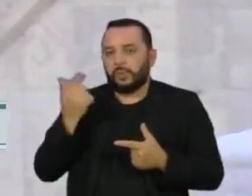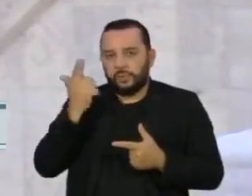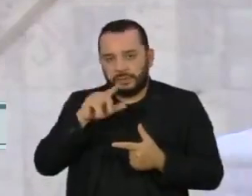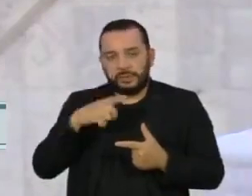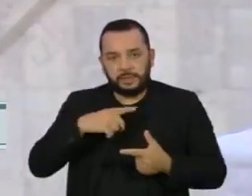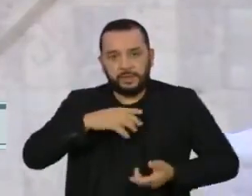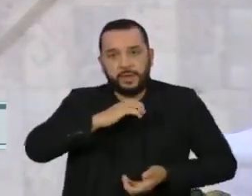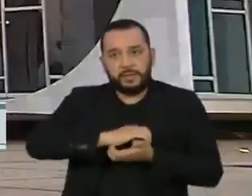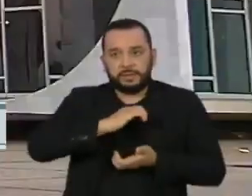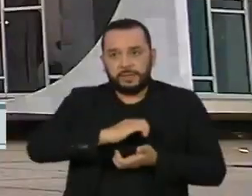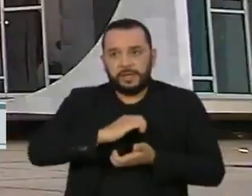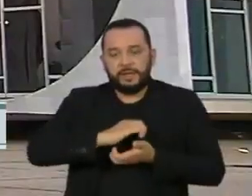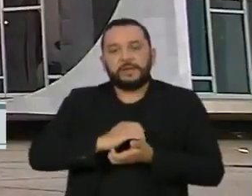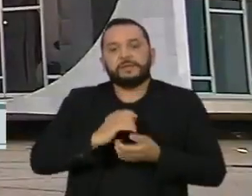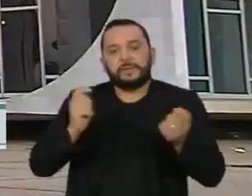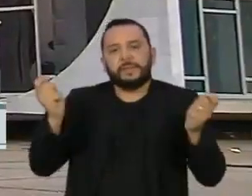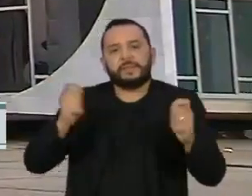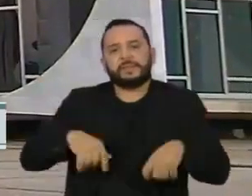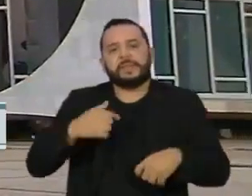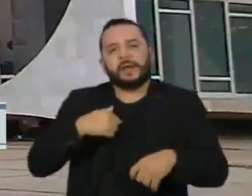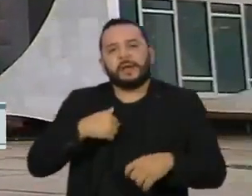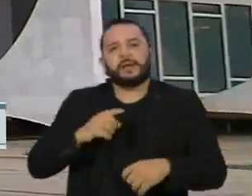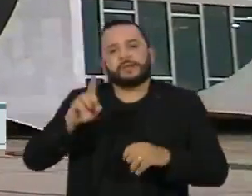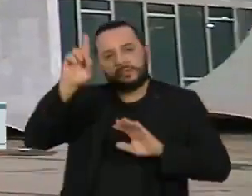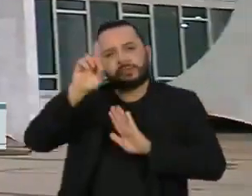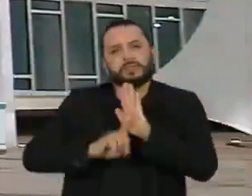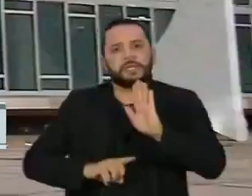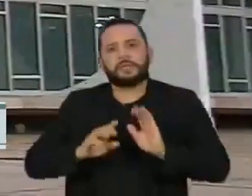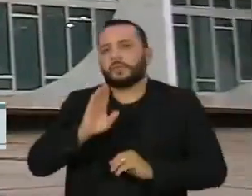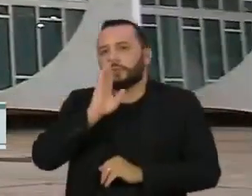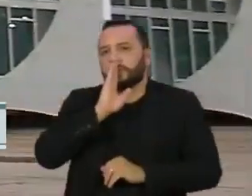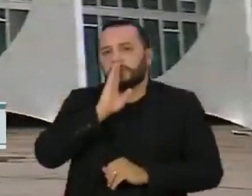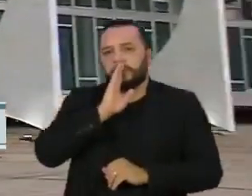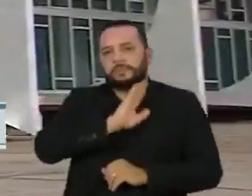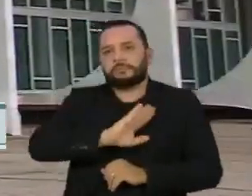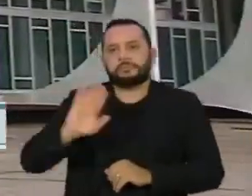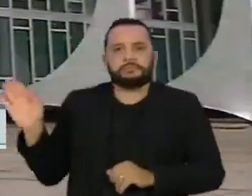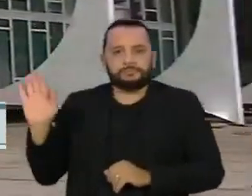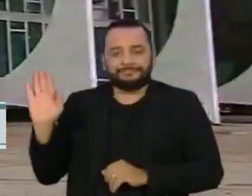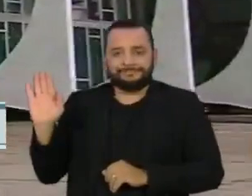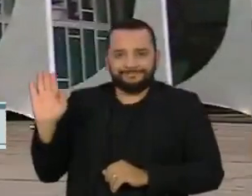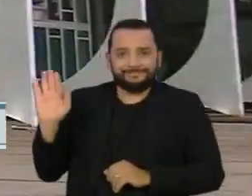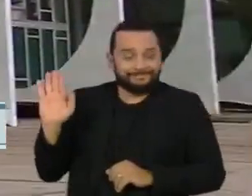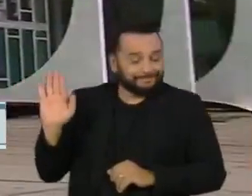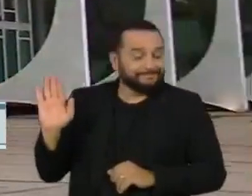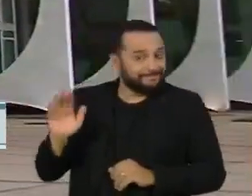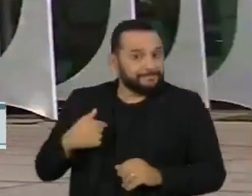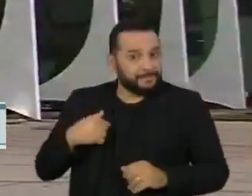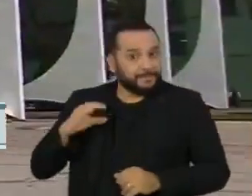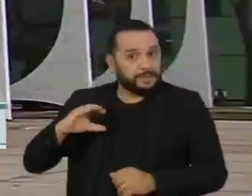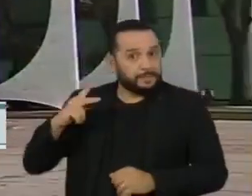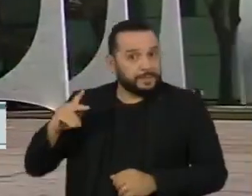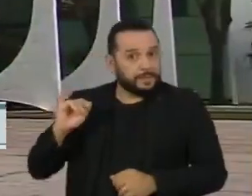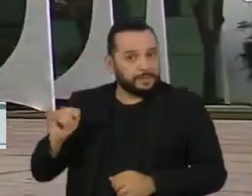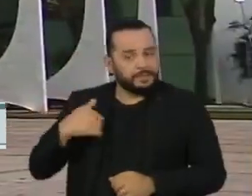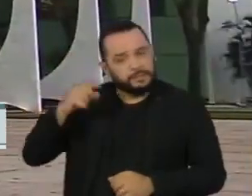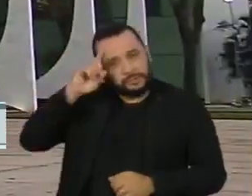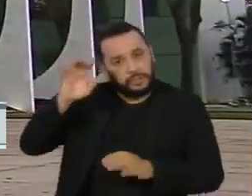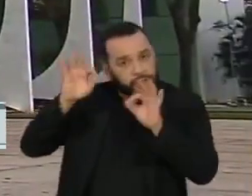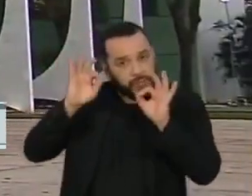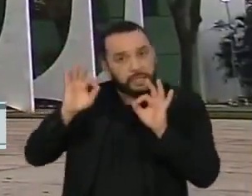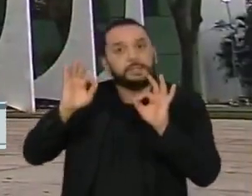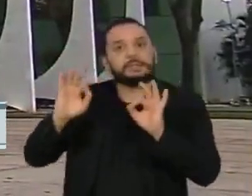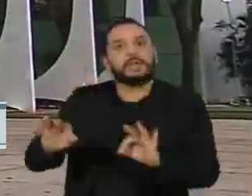Federal que lhes garantia o direito de ficar em silêncio. A comissão ainda não divulgou novas datas para